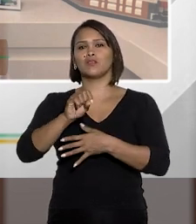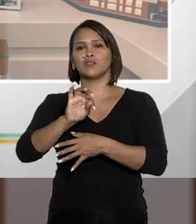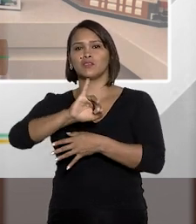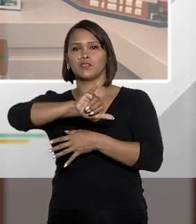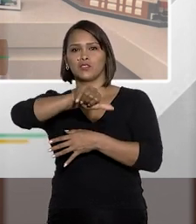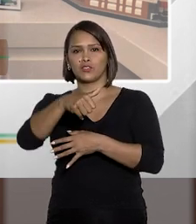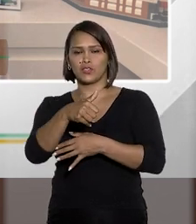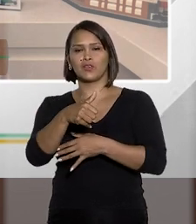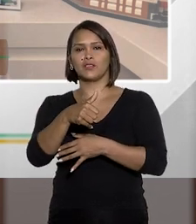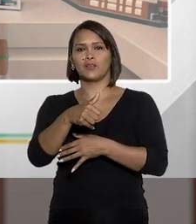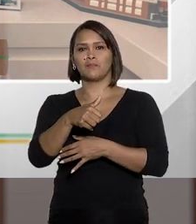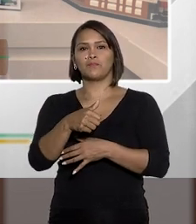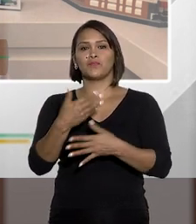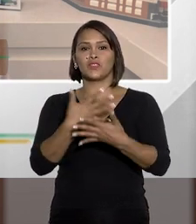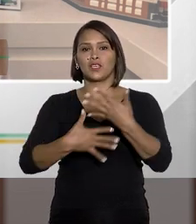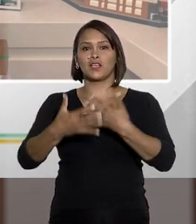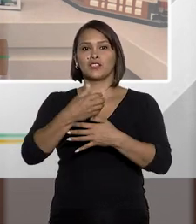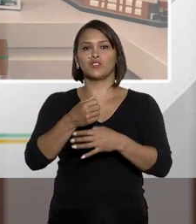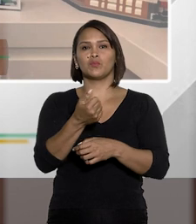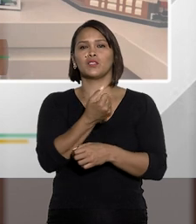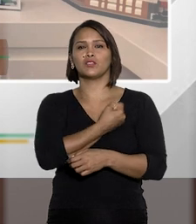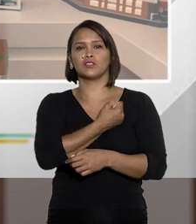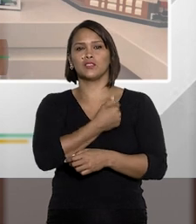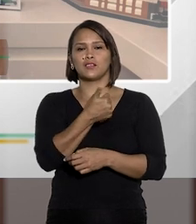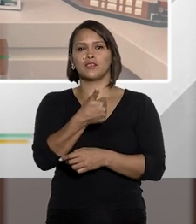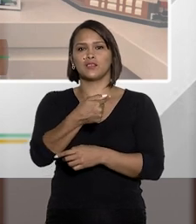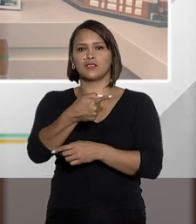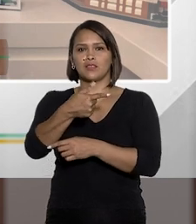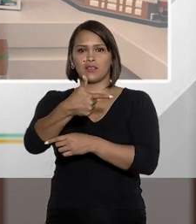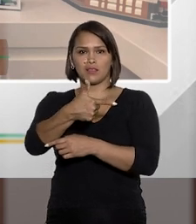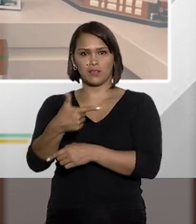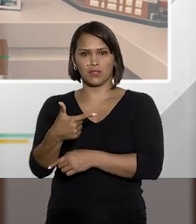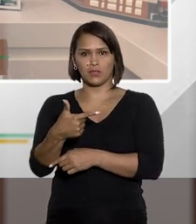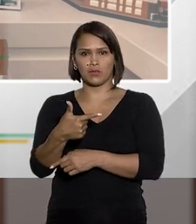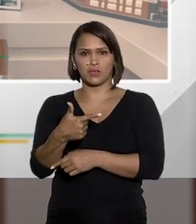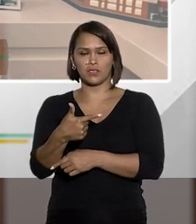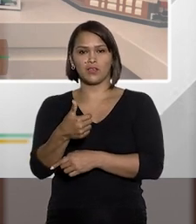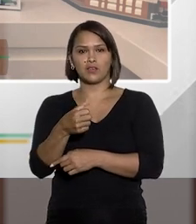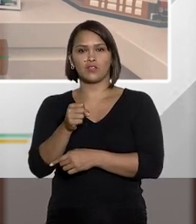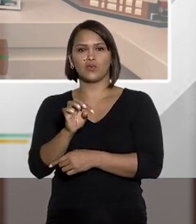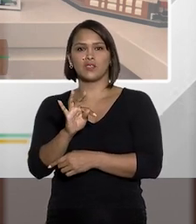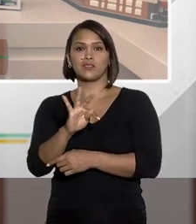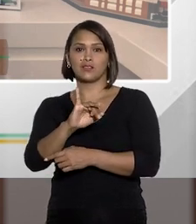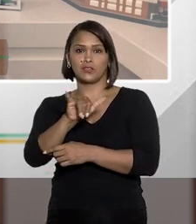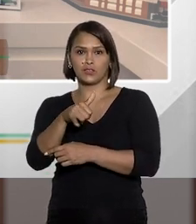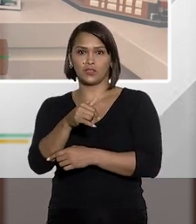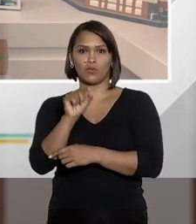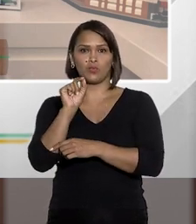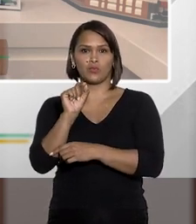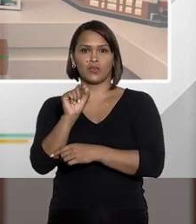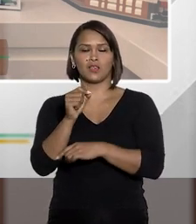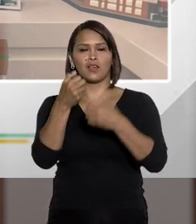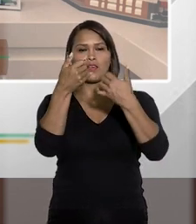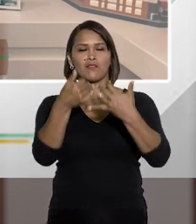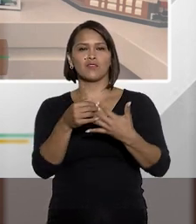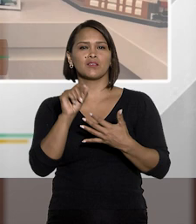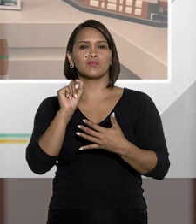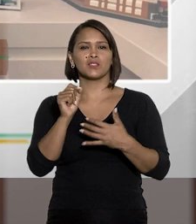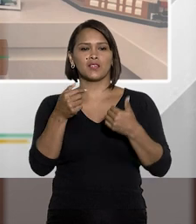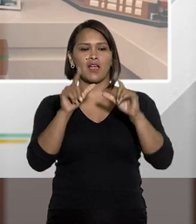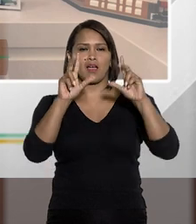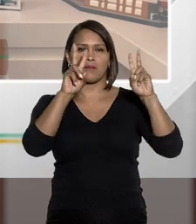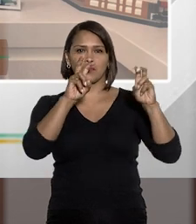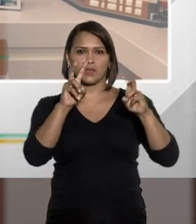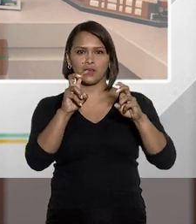do STJ, Fátima, que é a súmula de número 172 do STJ, que vai